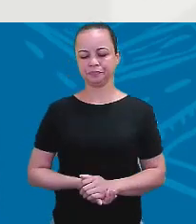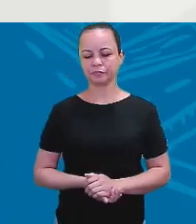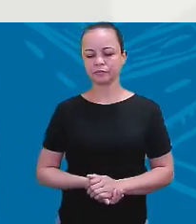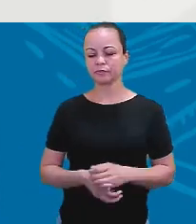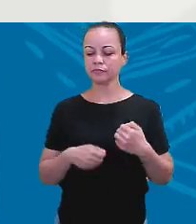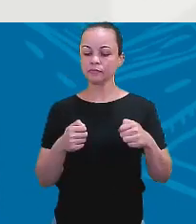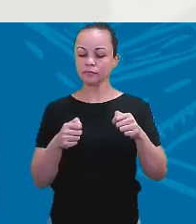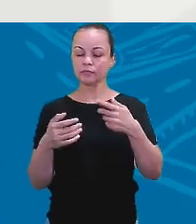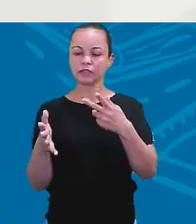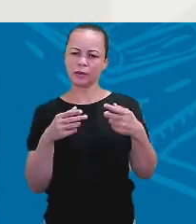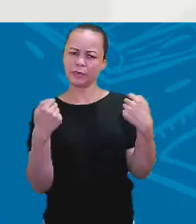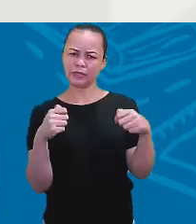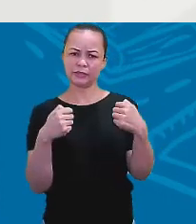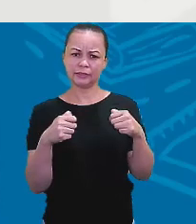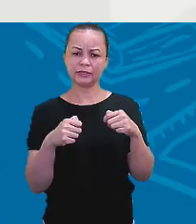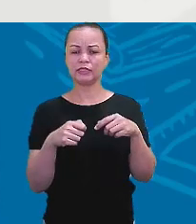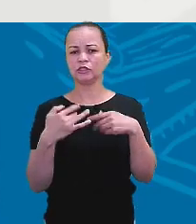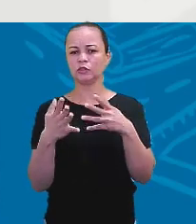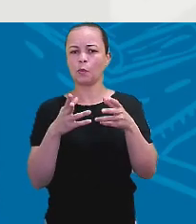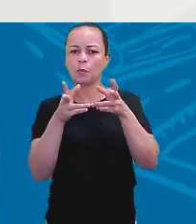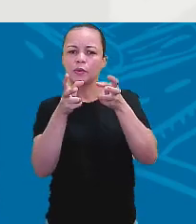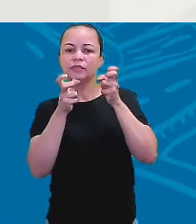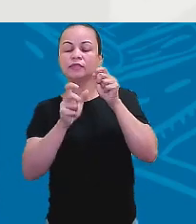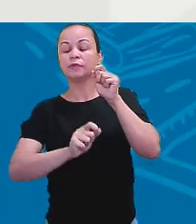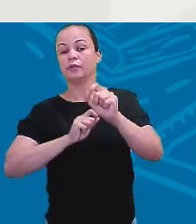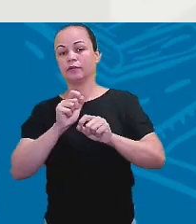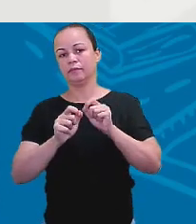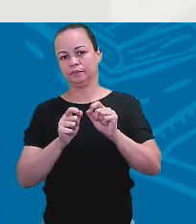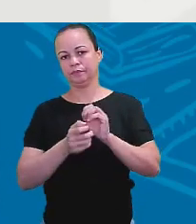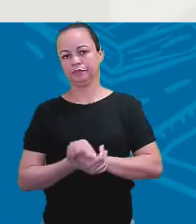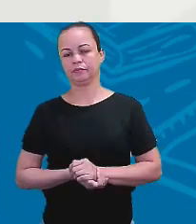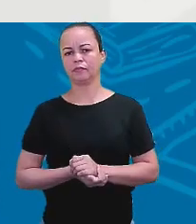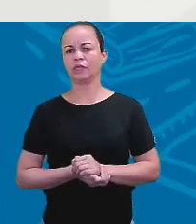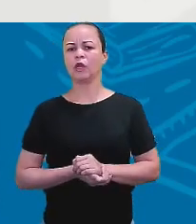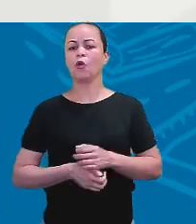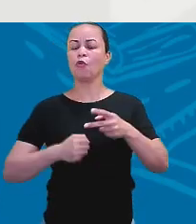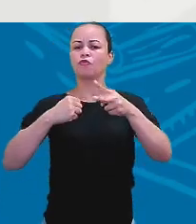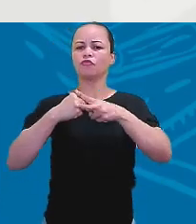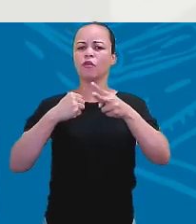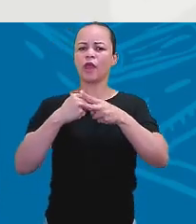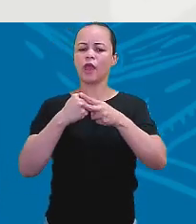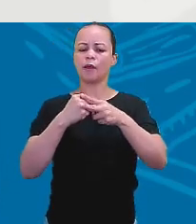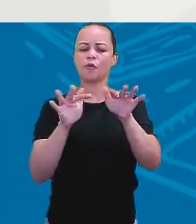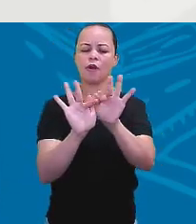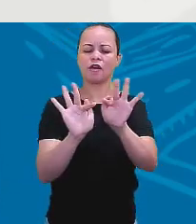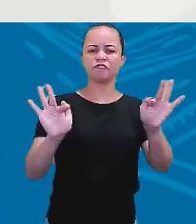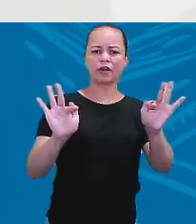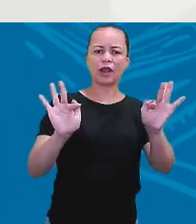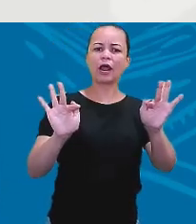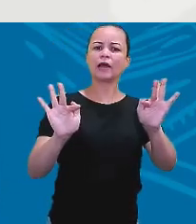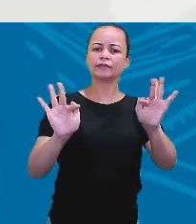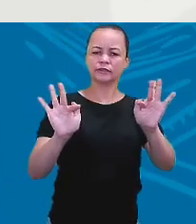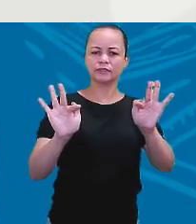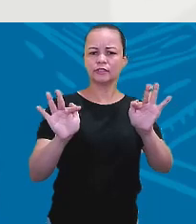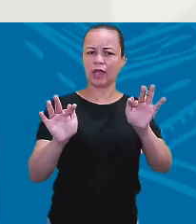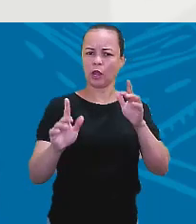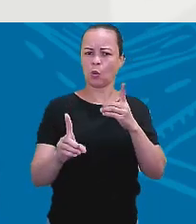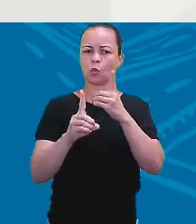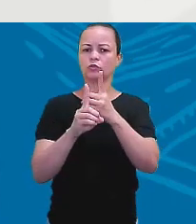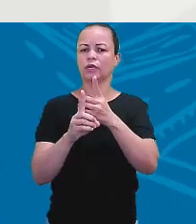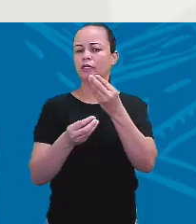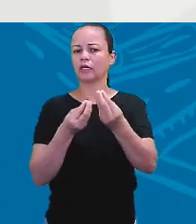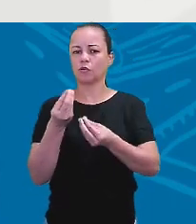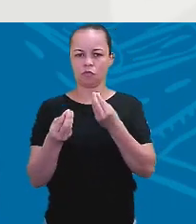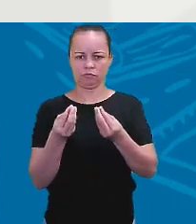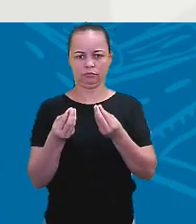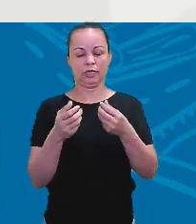antes de tudo, perceber que em que tempo verbal a frase se encontra. É muito importante. Tenho que